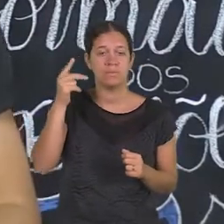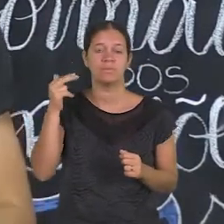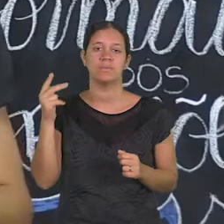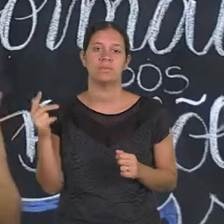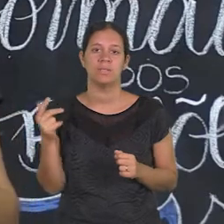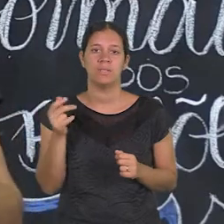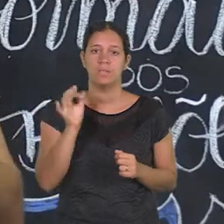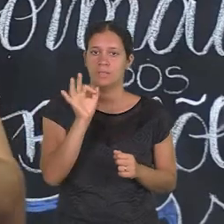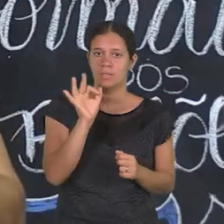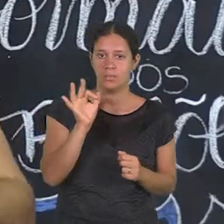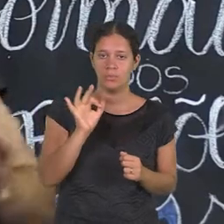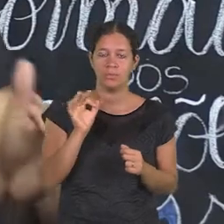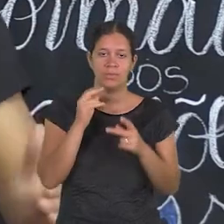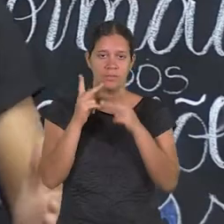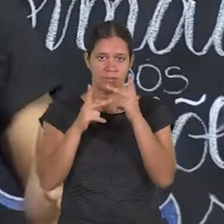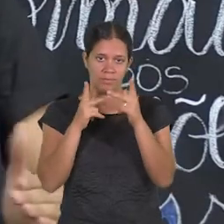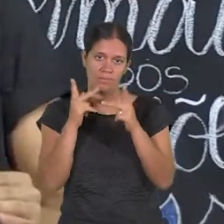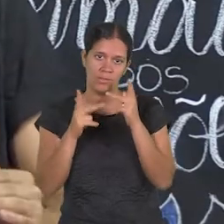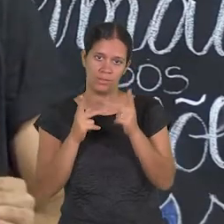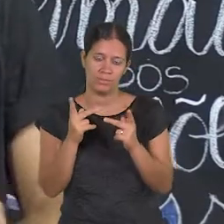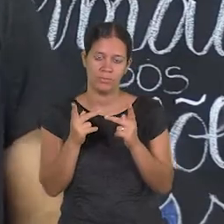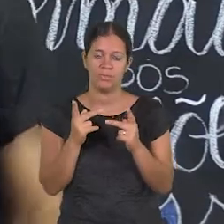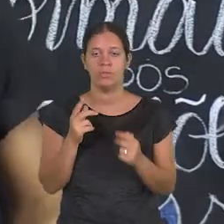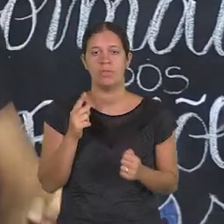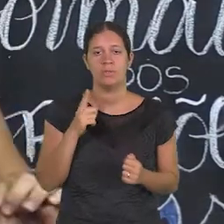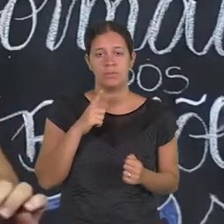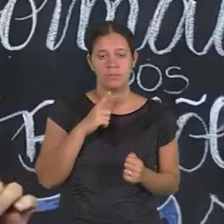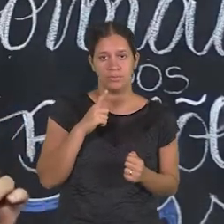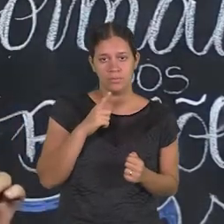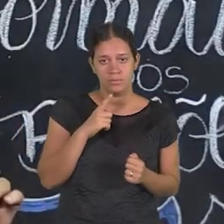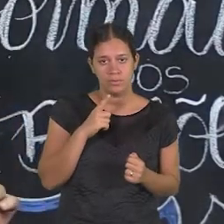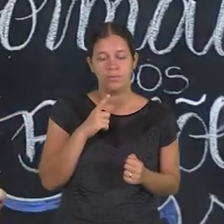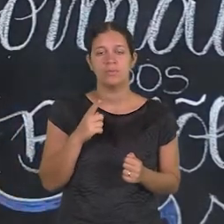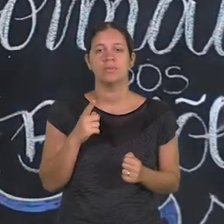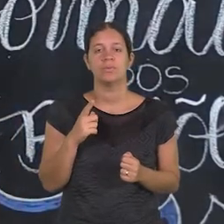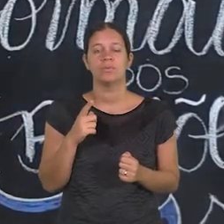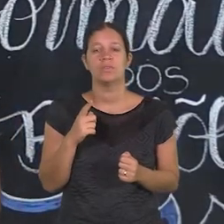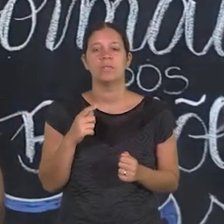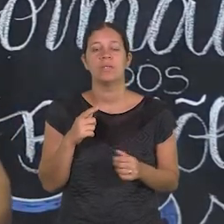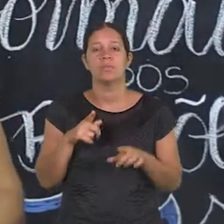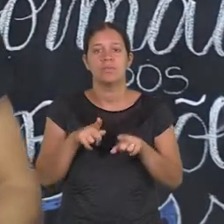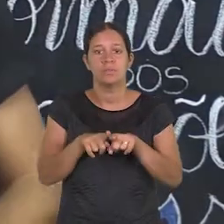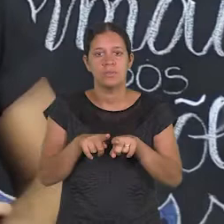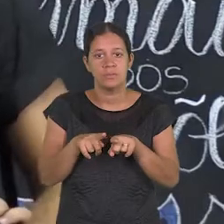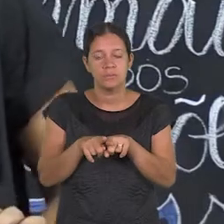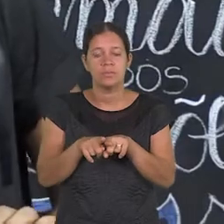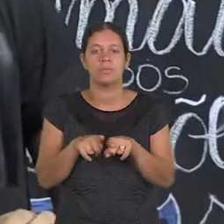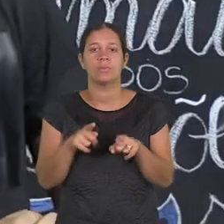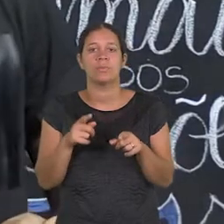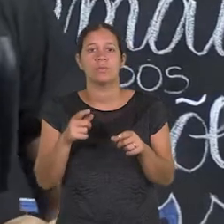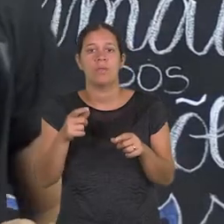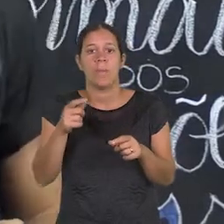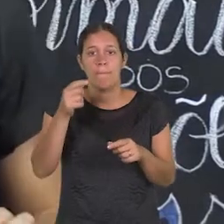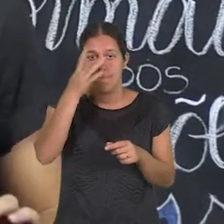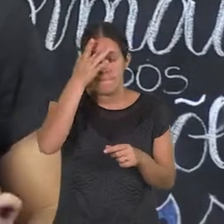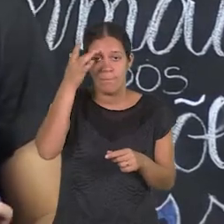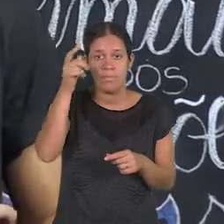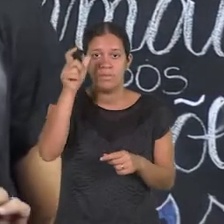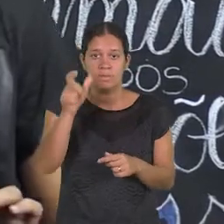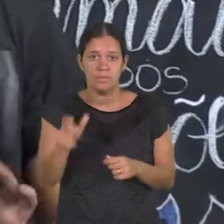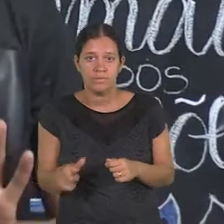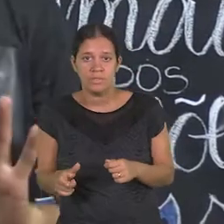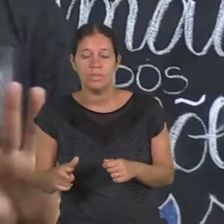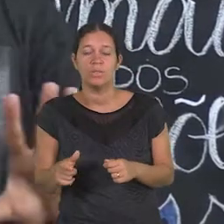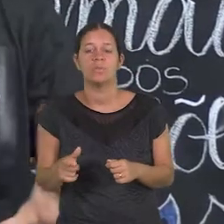pensando, ou seja, ele não está falando, ele não está fazendo exatamente aquilo. Existe o contorno típico, bem traçado, cuja indicação vai direto para o